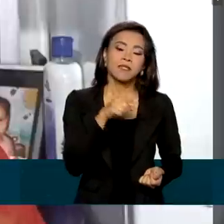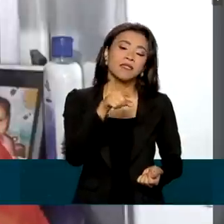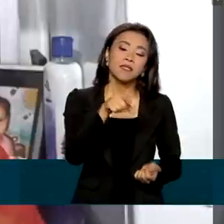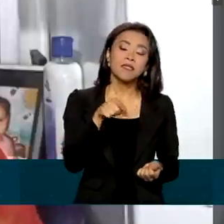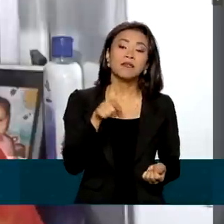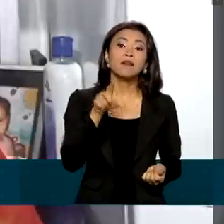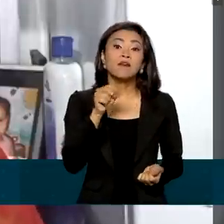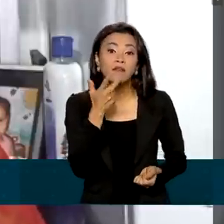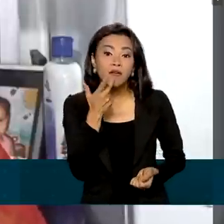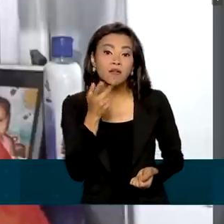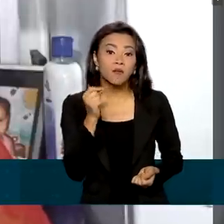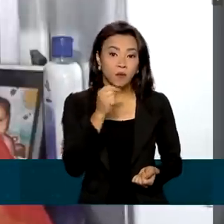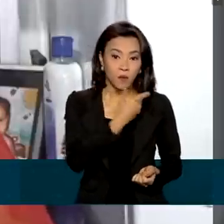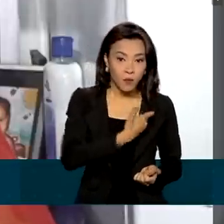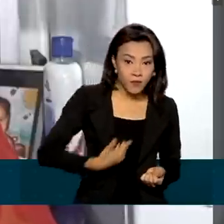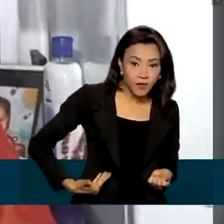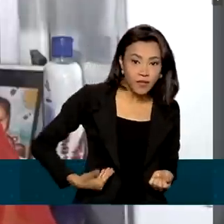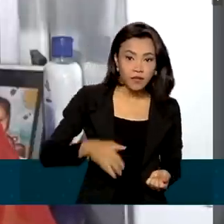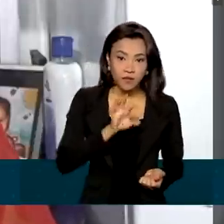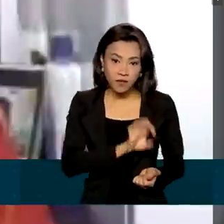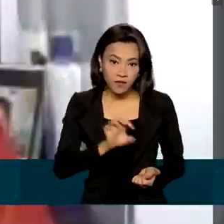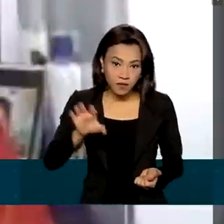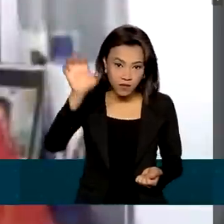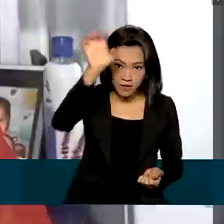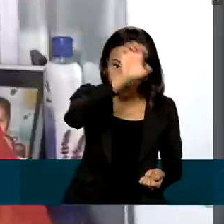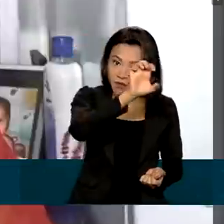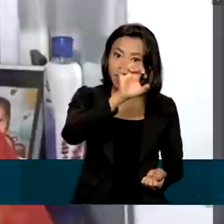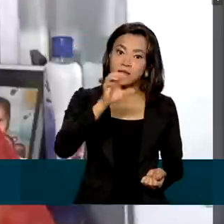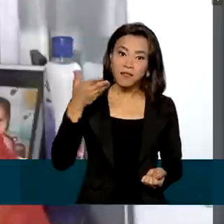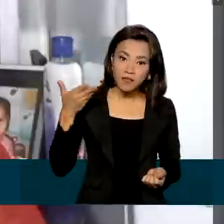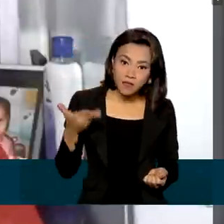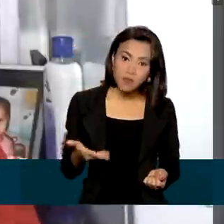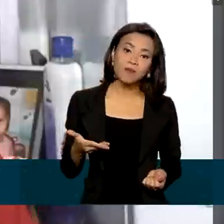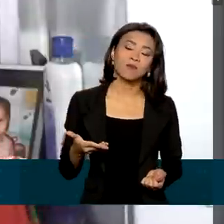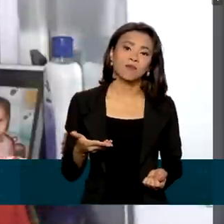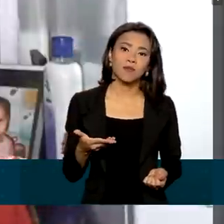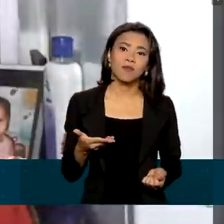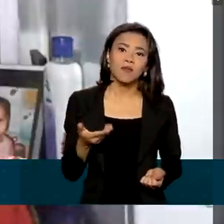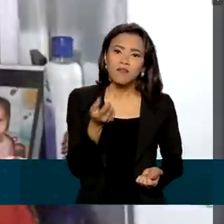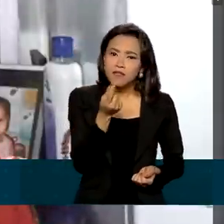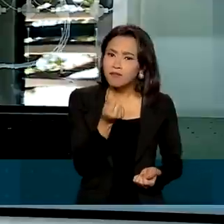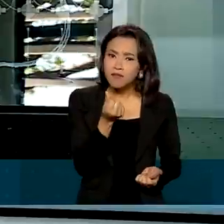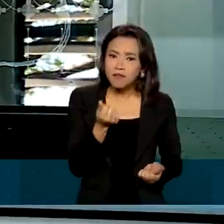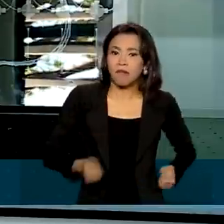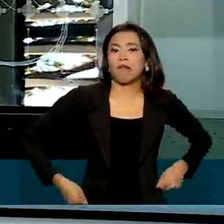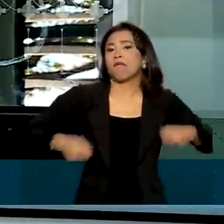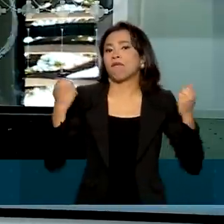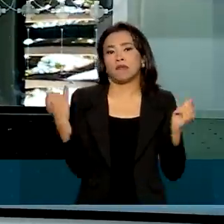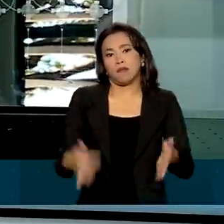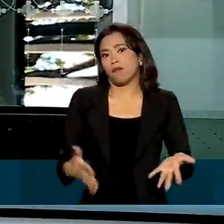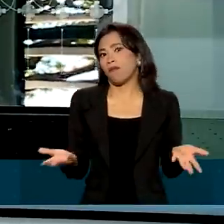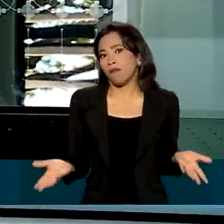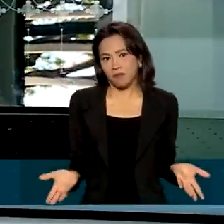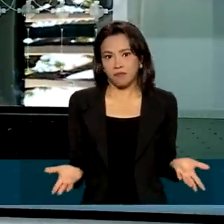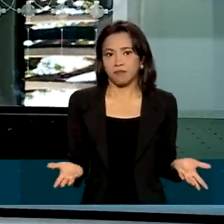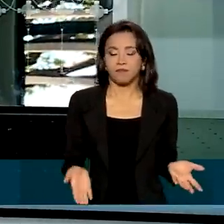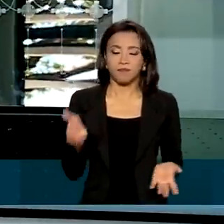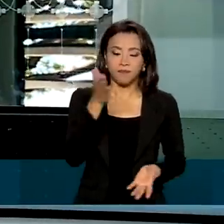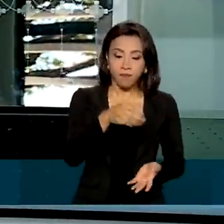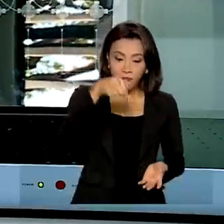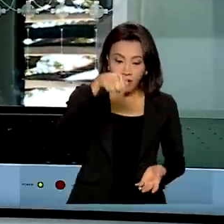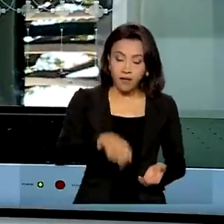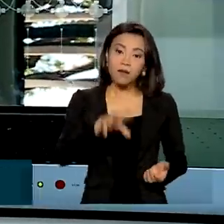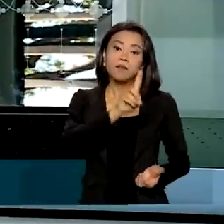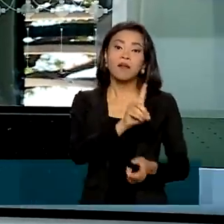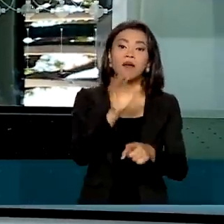Estado, no governo, vai ser um dinheiro que não vai ser gasto. No Distrito Federal, o teste